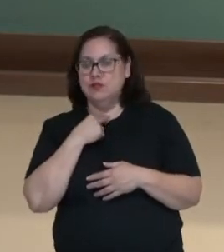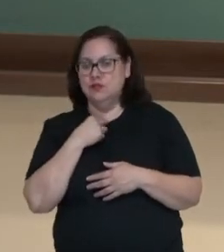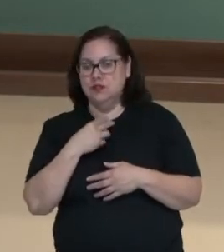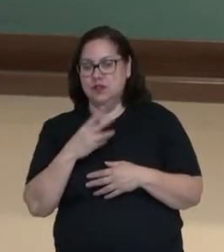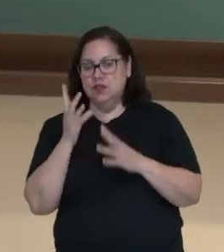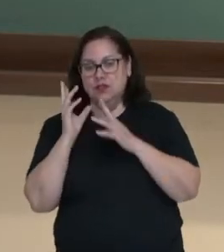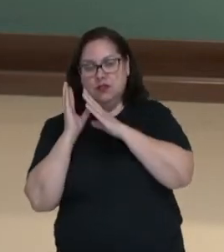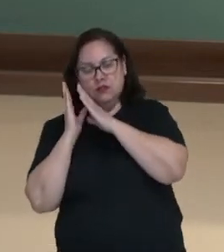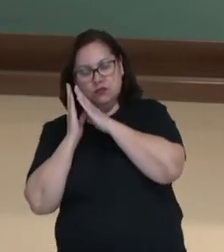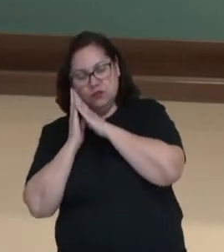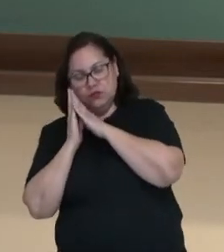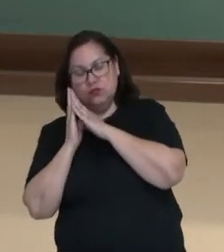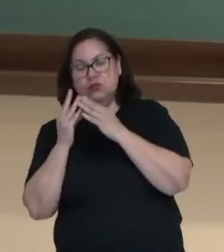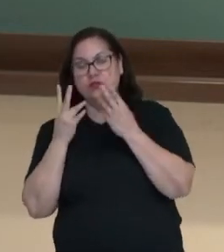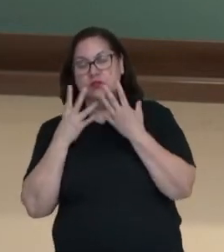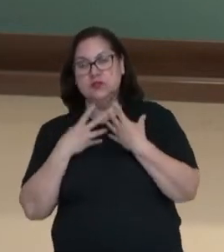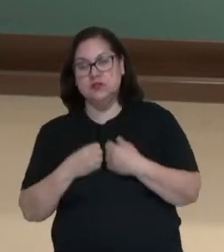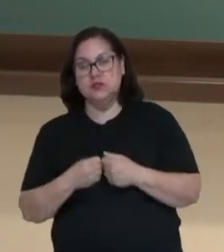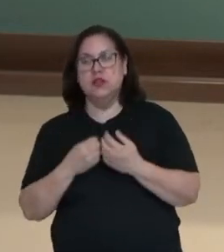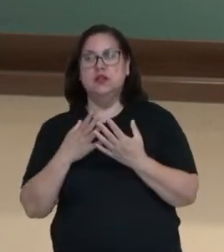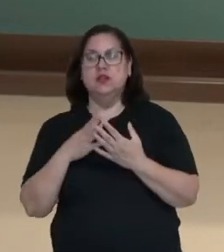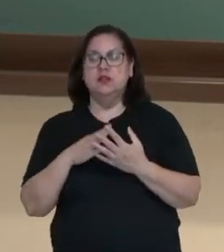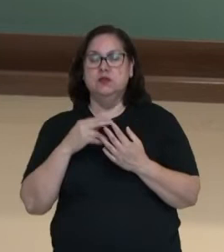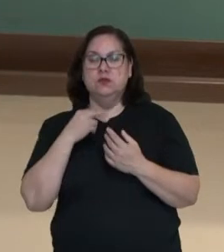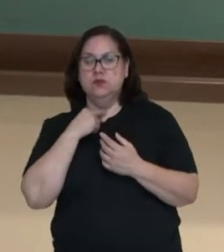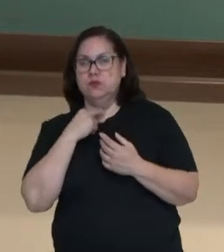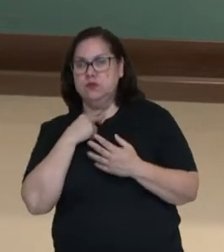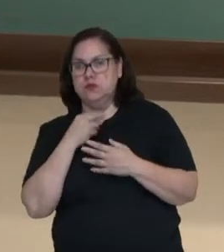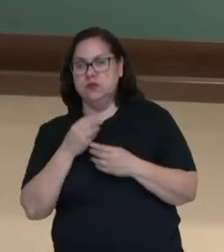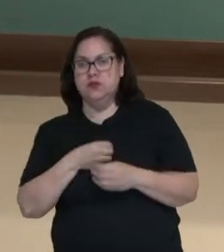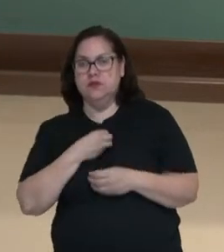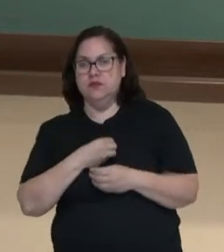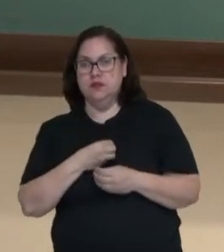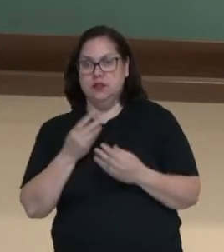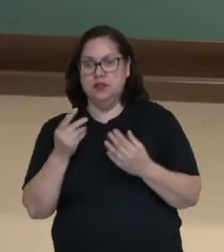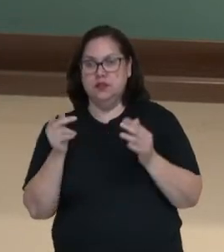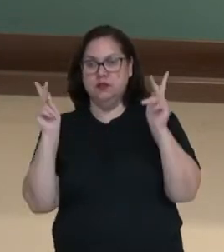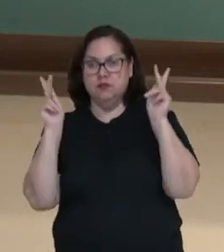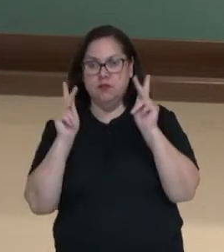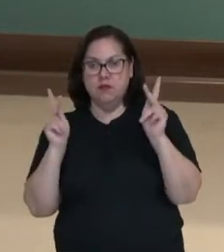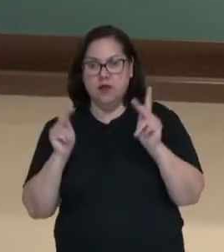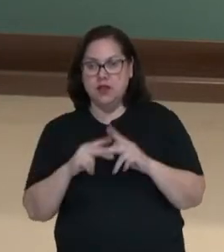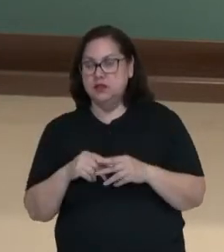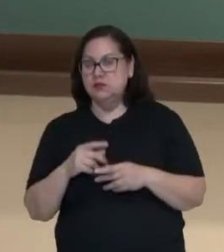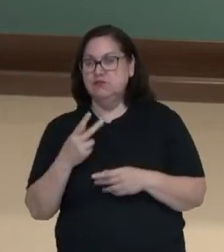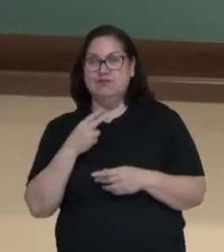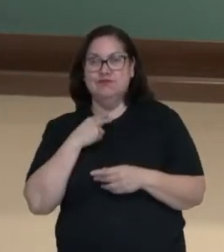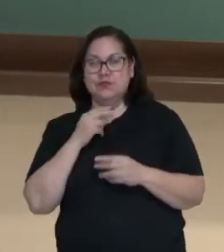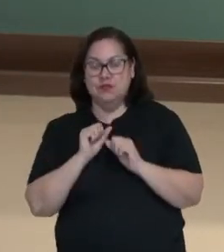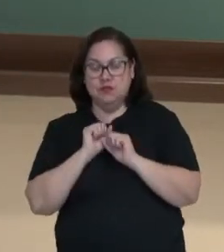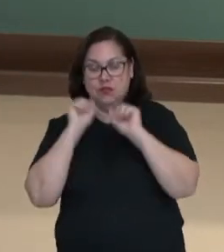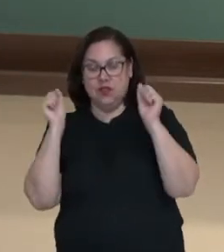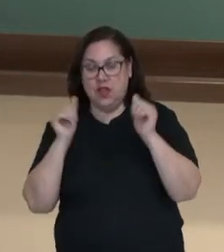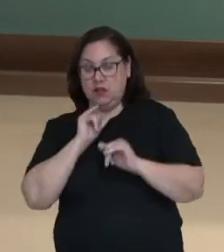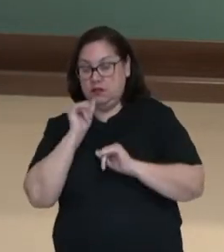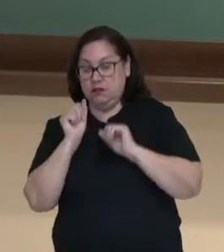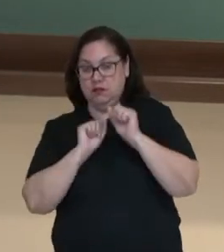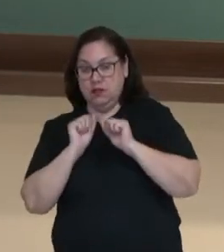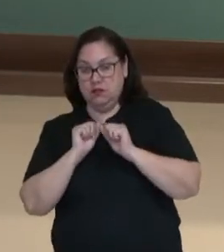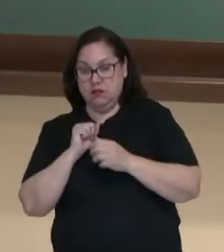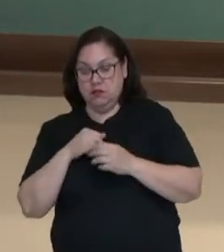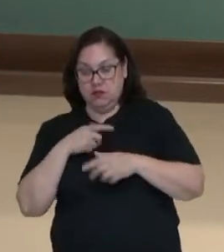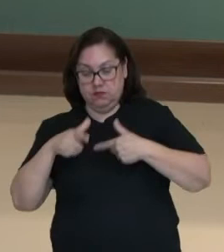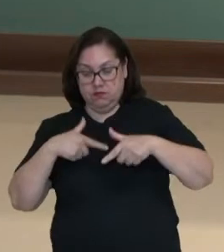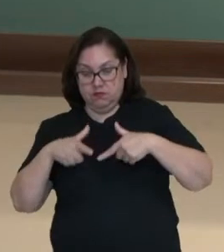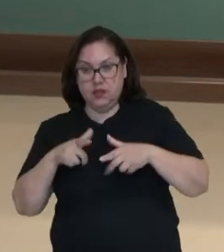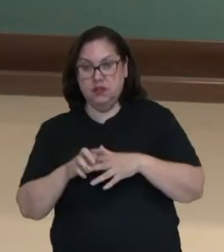uma noite tranquila de sono, eu não consigo ter uma vida tranquila, eu não consigo acordar bem disposto para enfrentar um